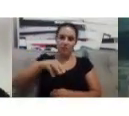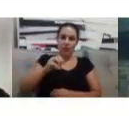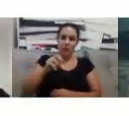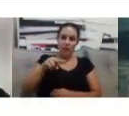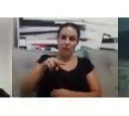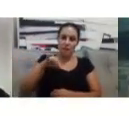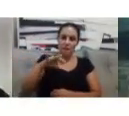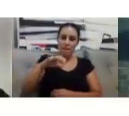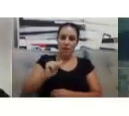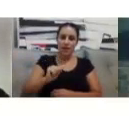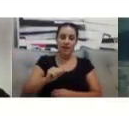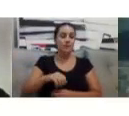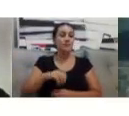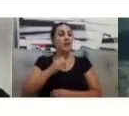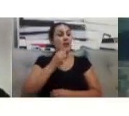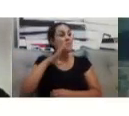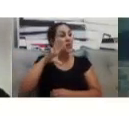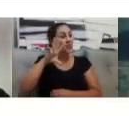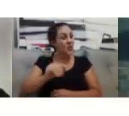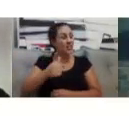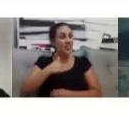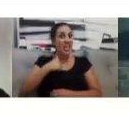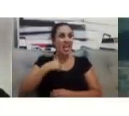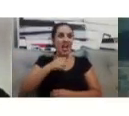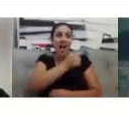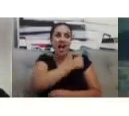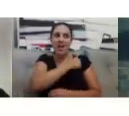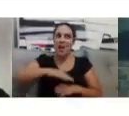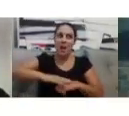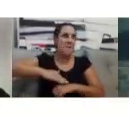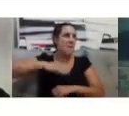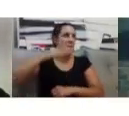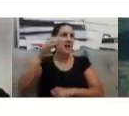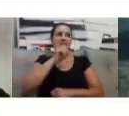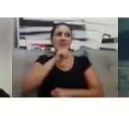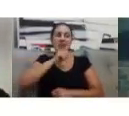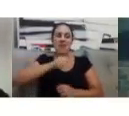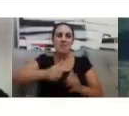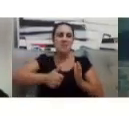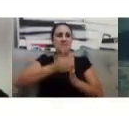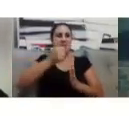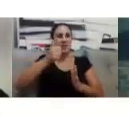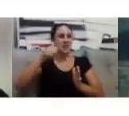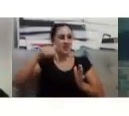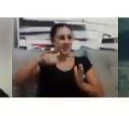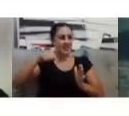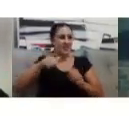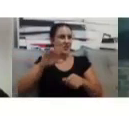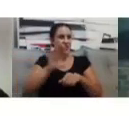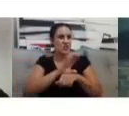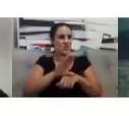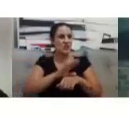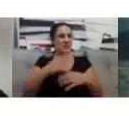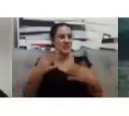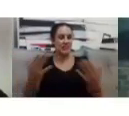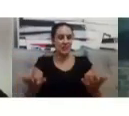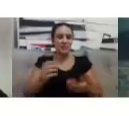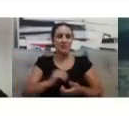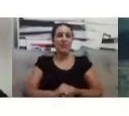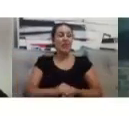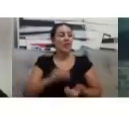devendo algumas matérias, né? Então, eu vou fechar o curso esse período agora. vou pagar as matérias que eu estou devendo.